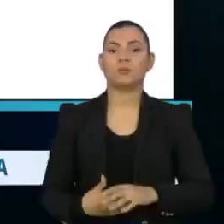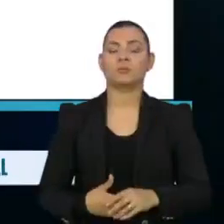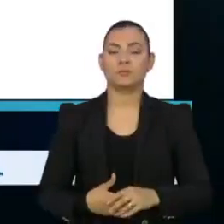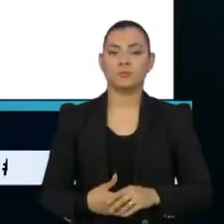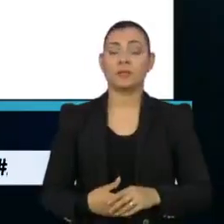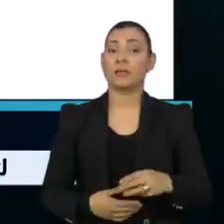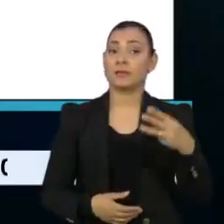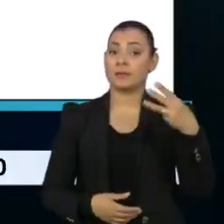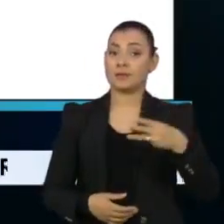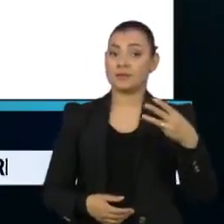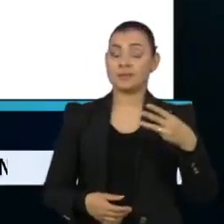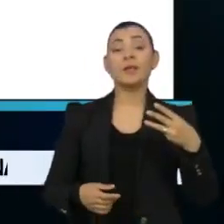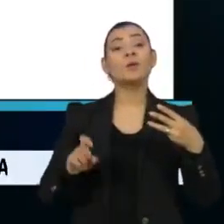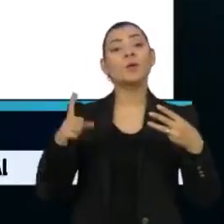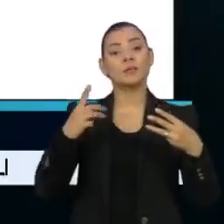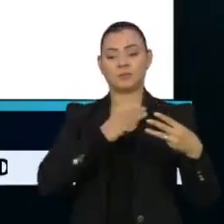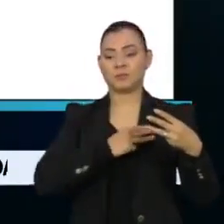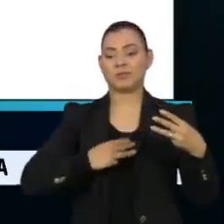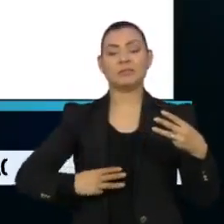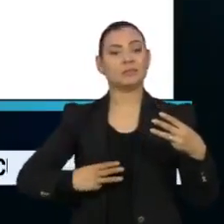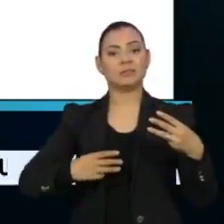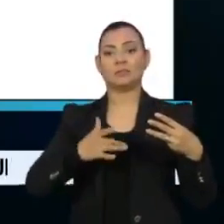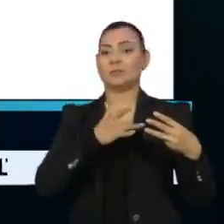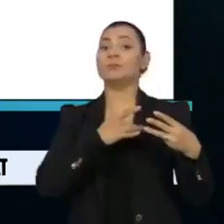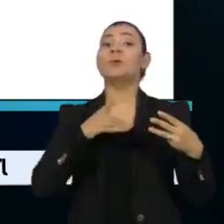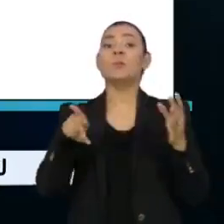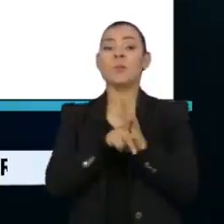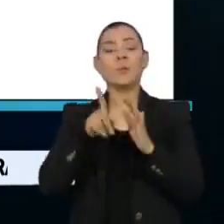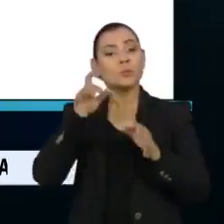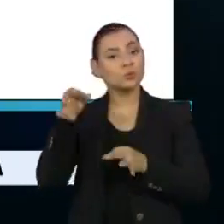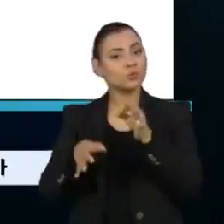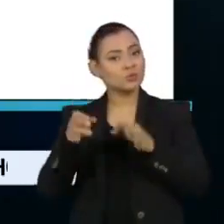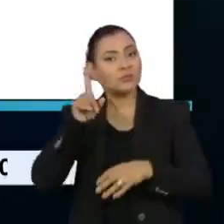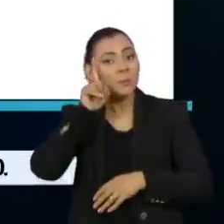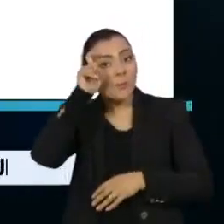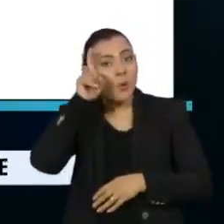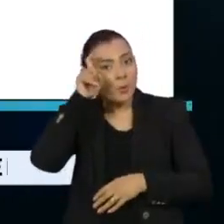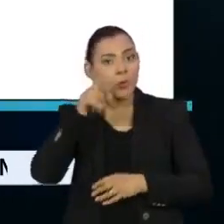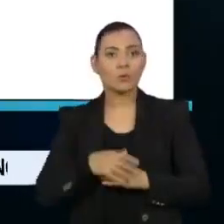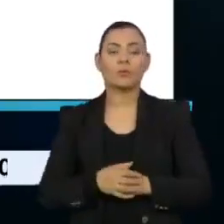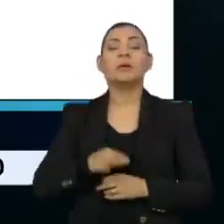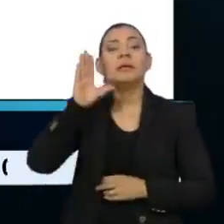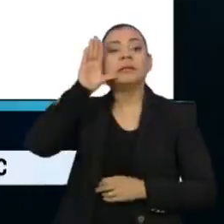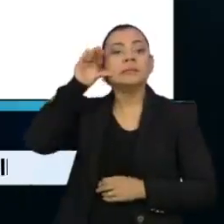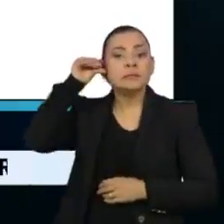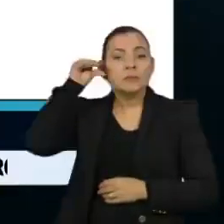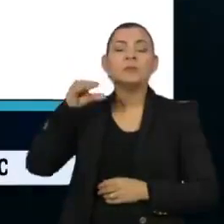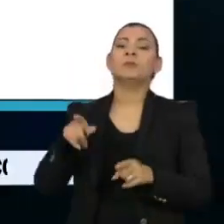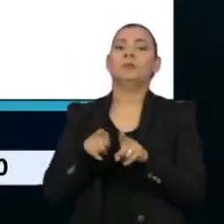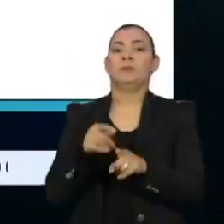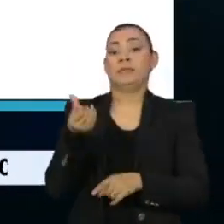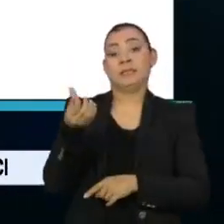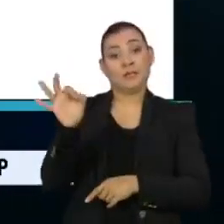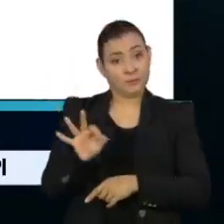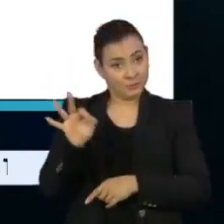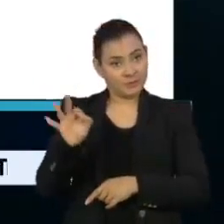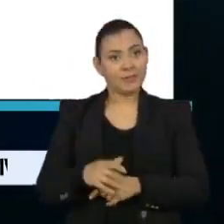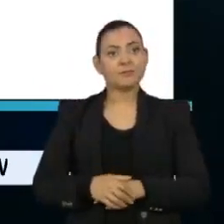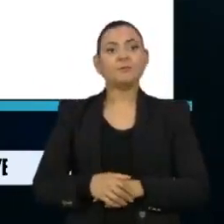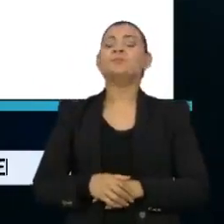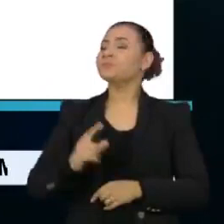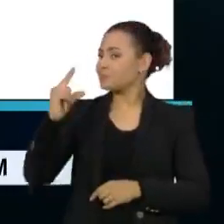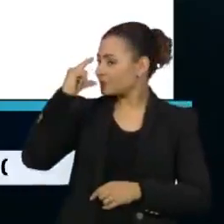Em terceiro está o ex-ministro da Justiça, Sérgio Moro, com 7%. Ciro Gomes, do PDT, tem 6%,